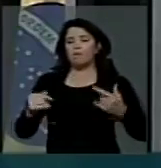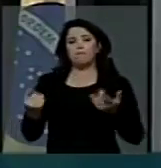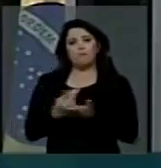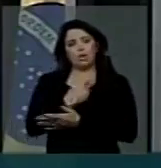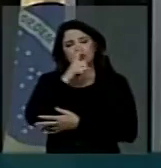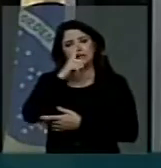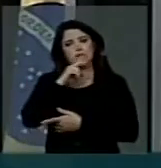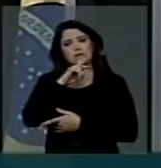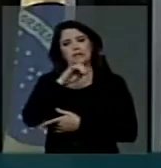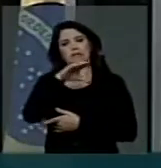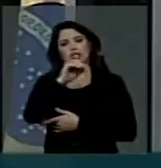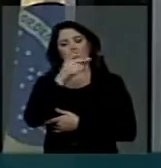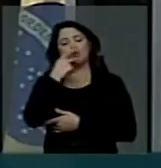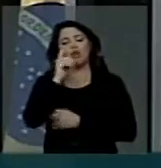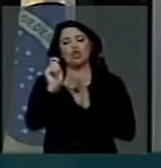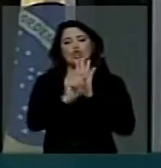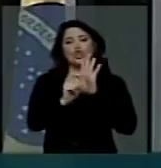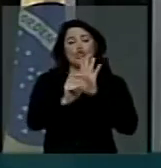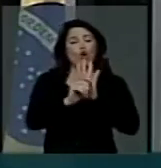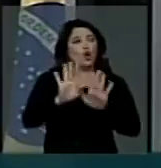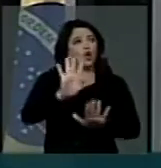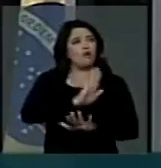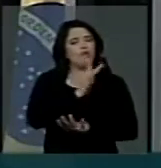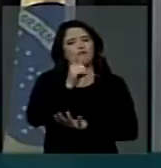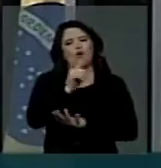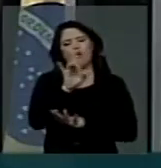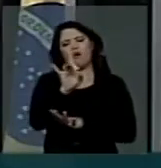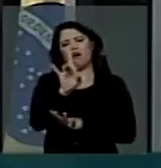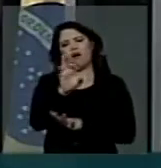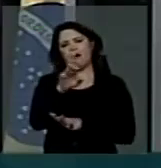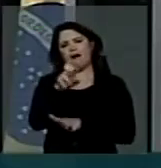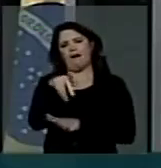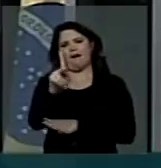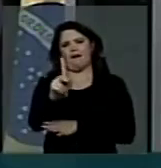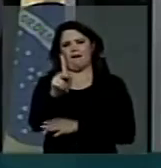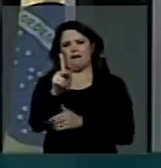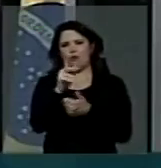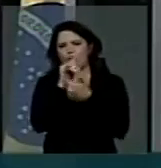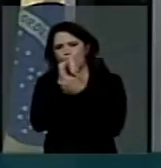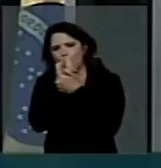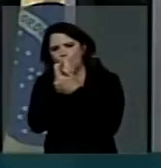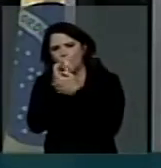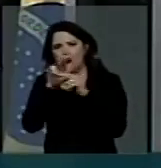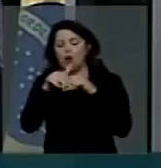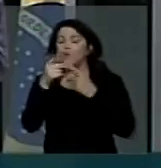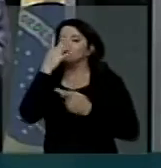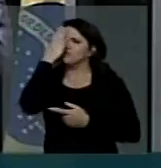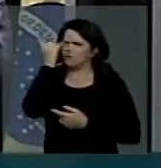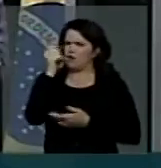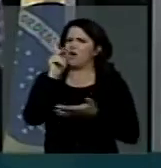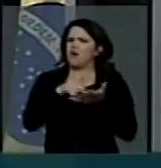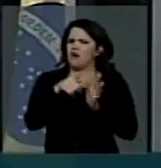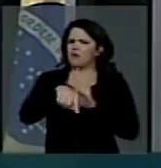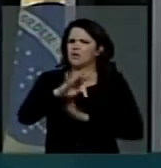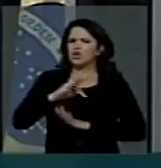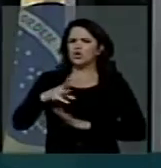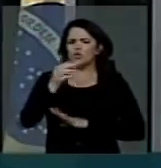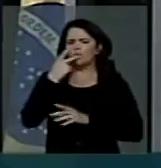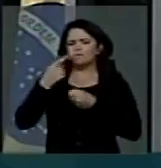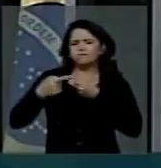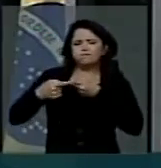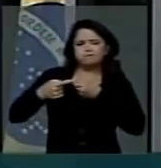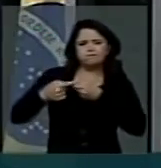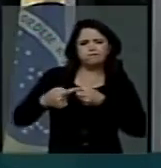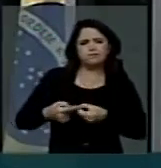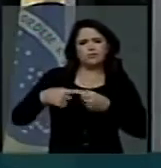dessa droga terrível que é crack. Vossa Excelência sabe, deputado Luiz Couto, que essa realidade chegou ao interior do nosso